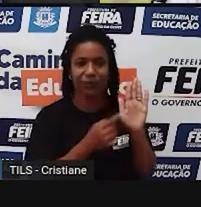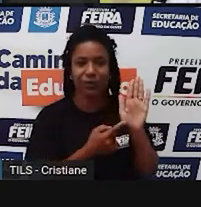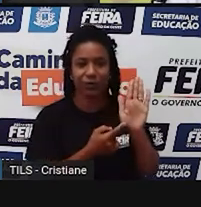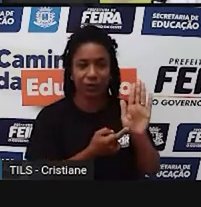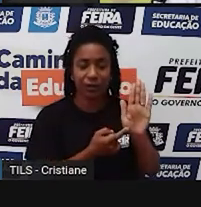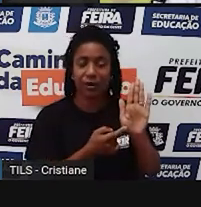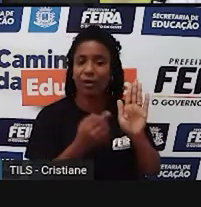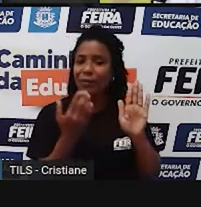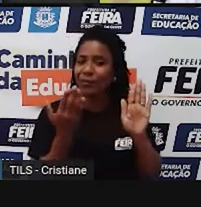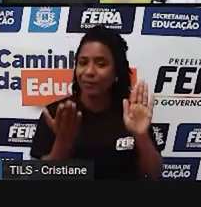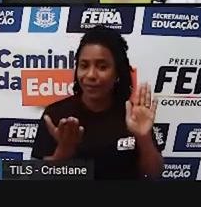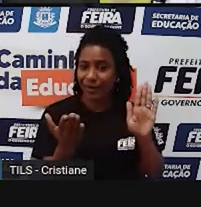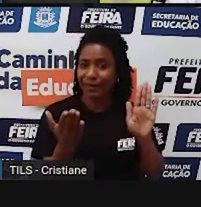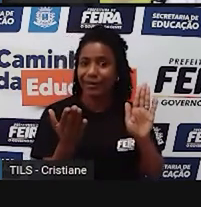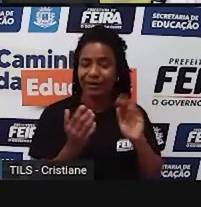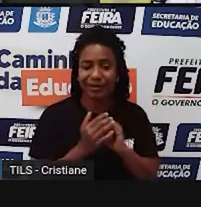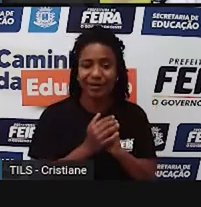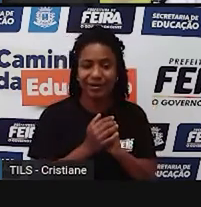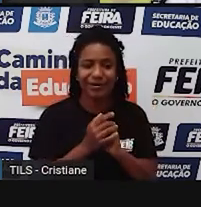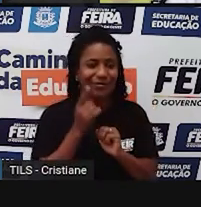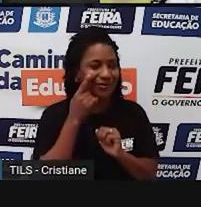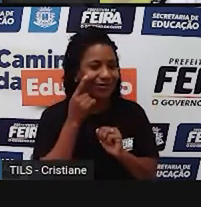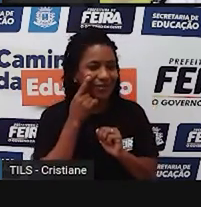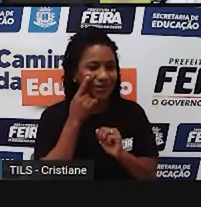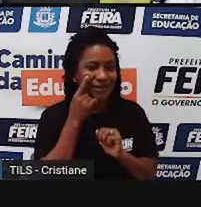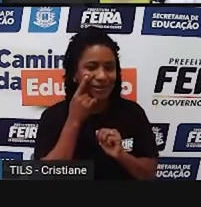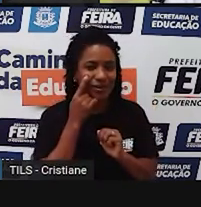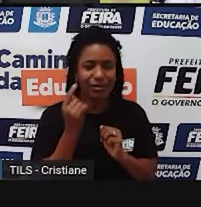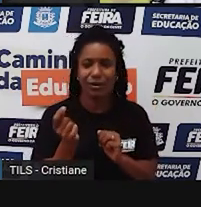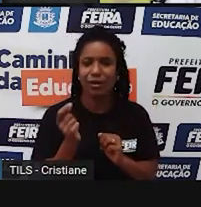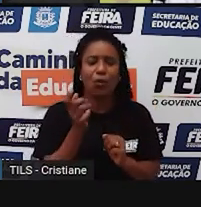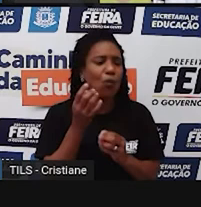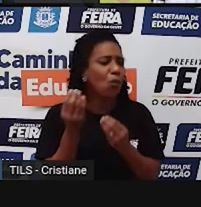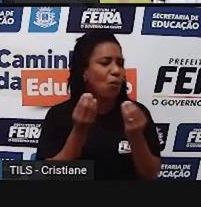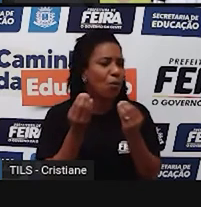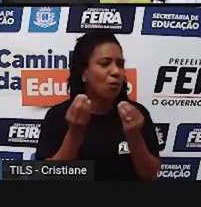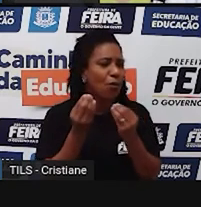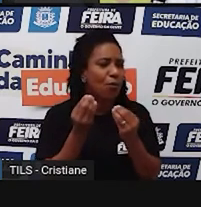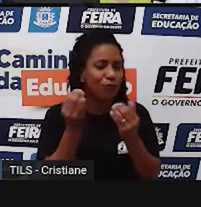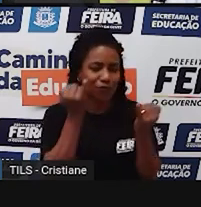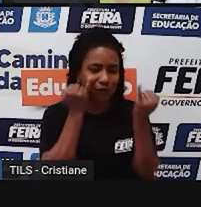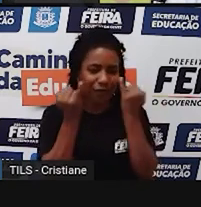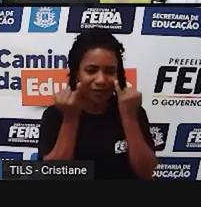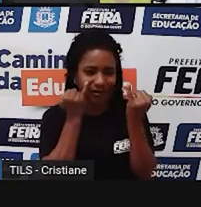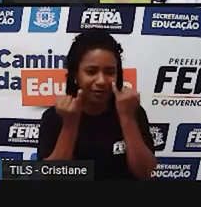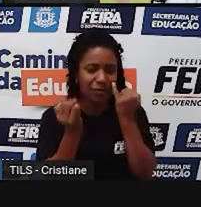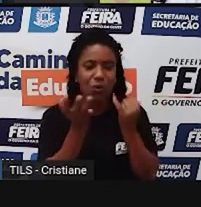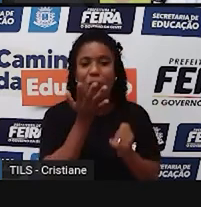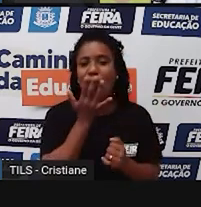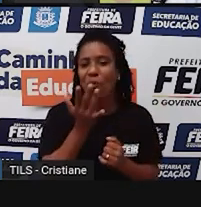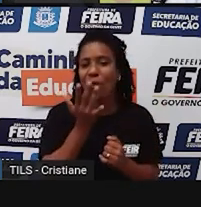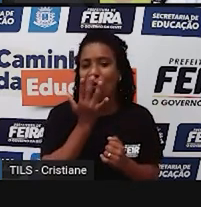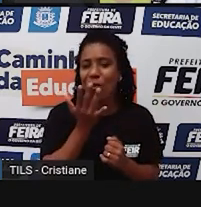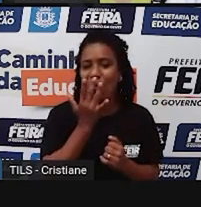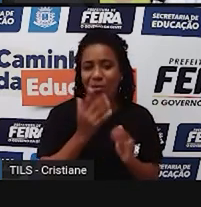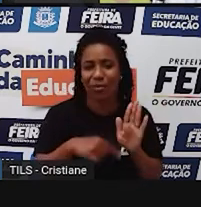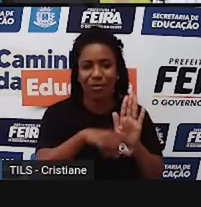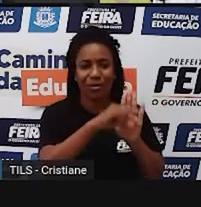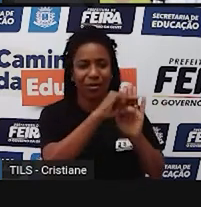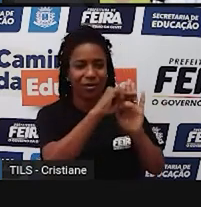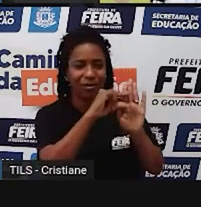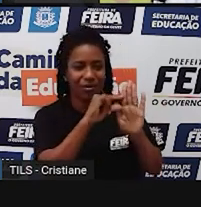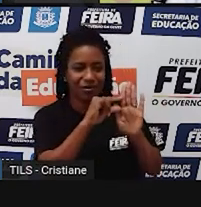eu discriminei as informações do mapa pintando ele. Então, quando eu olho aqui essa cor verde,